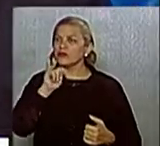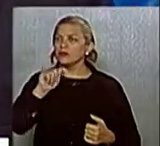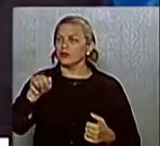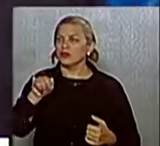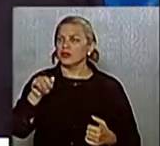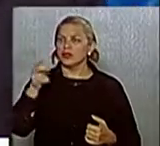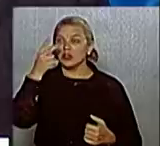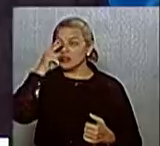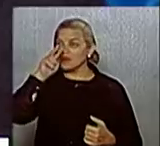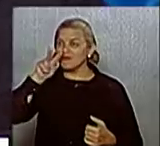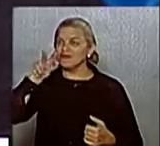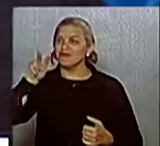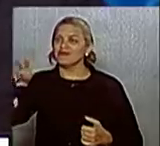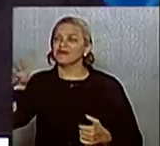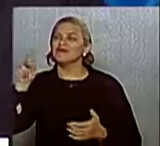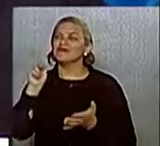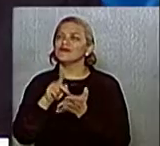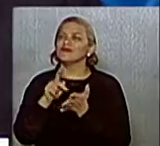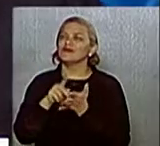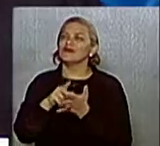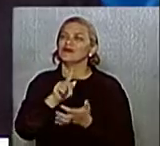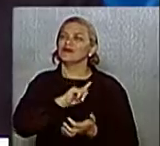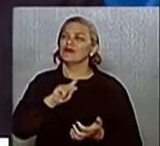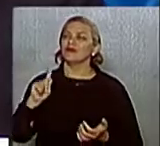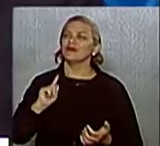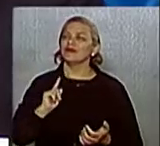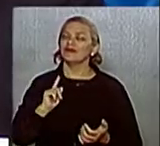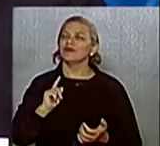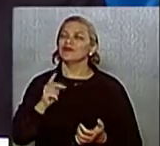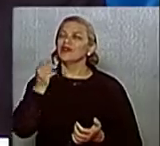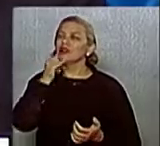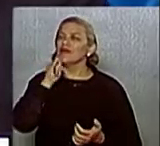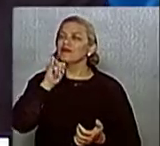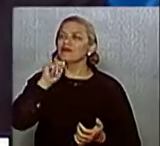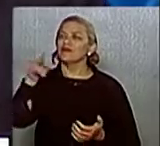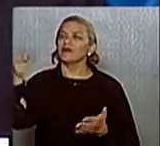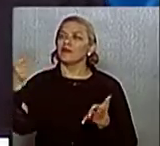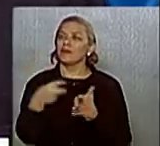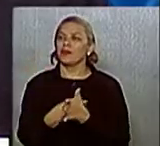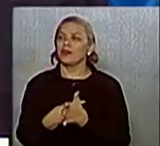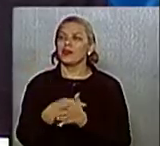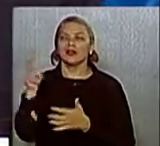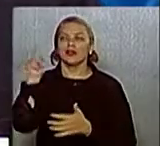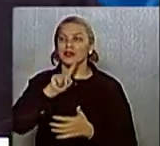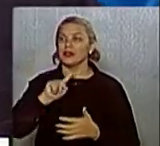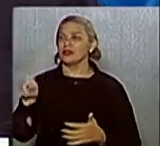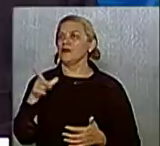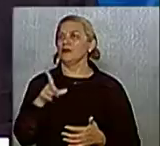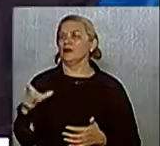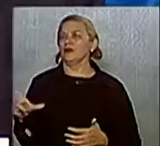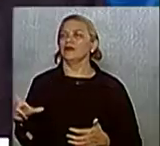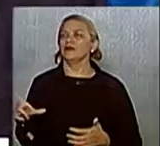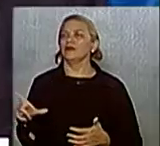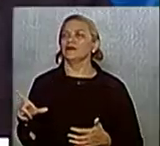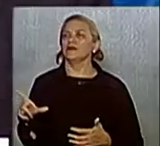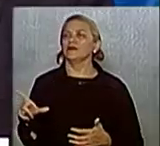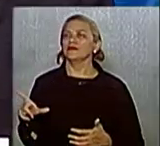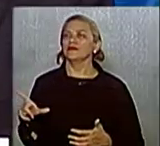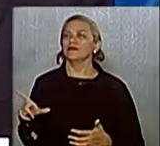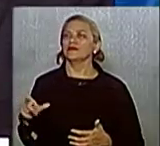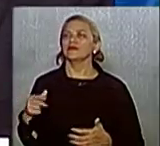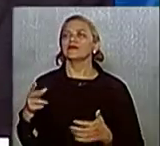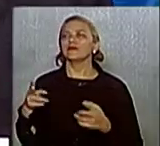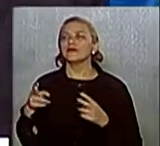em Guará, passou essa informação equivocada. Isso não aconteceu. Aliás, a gente tem que prezar por uma coisa.